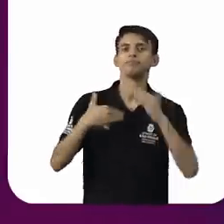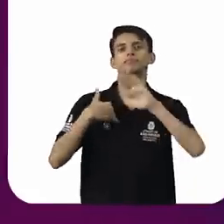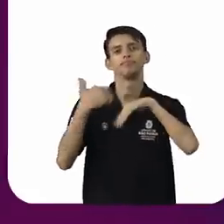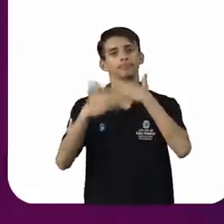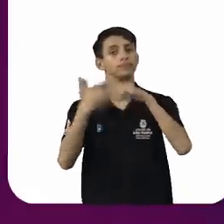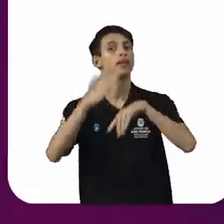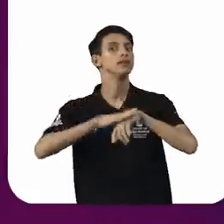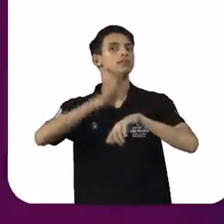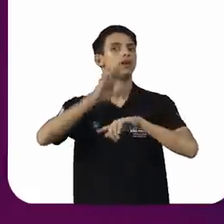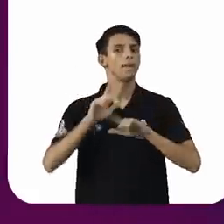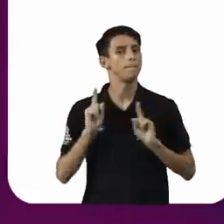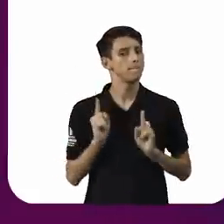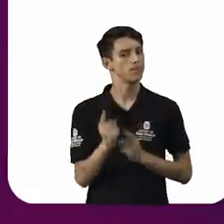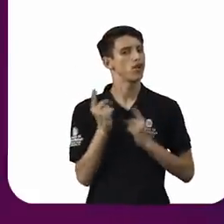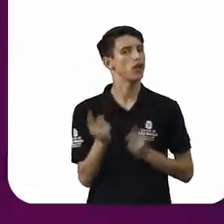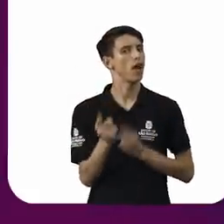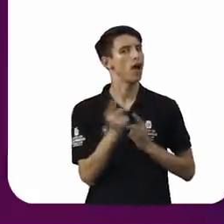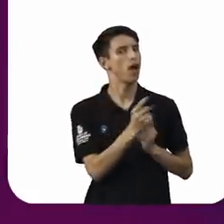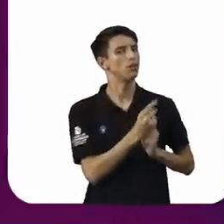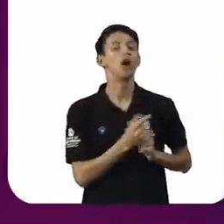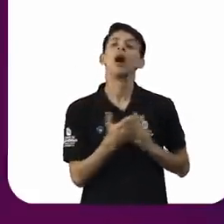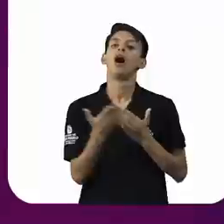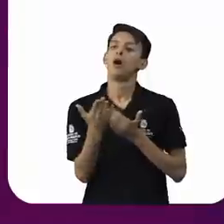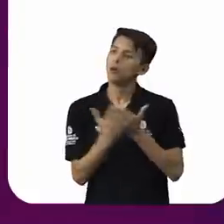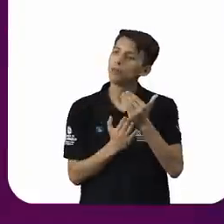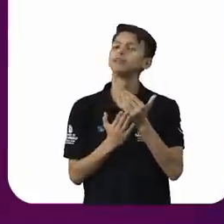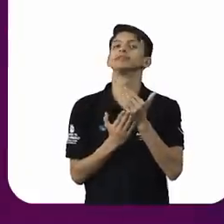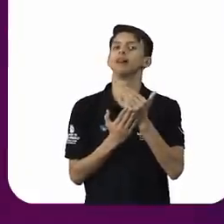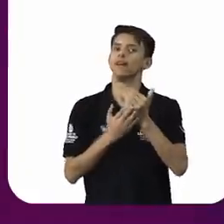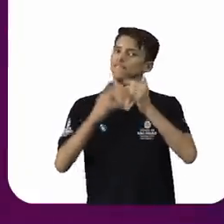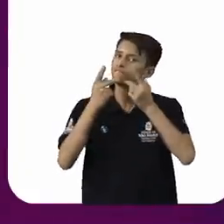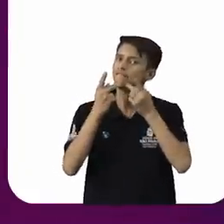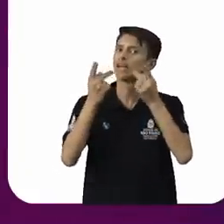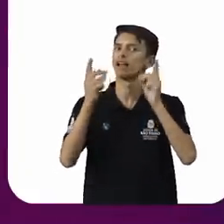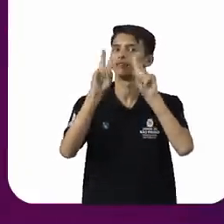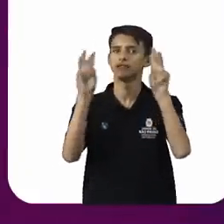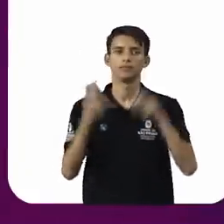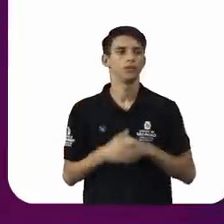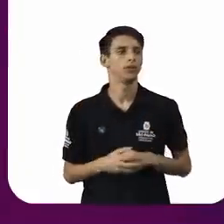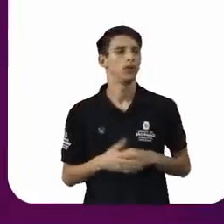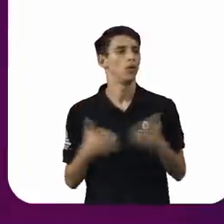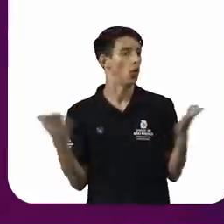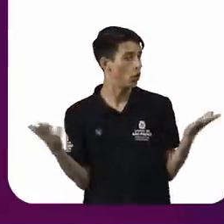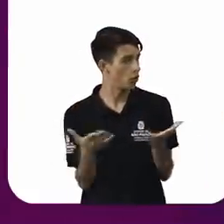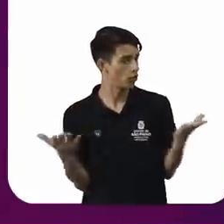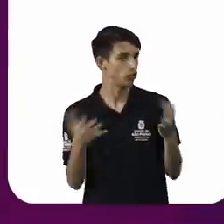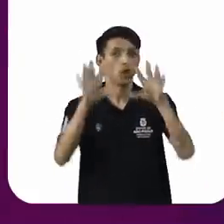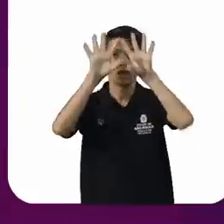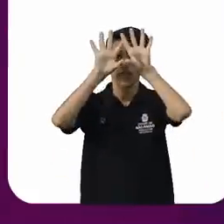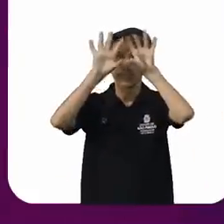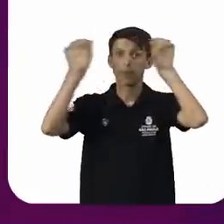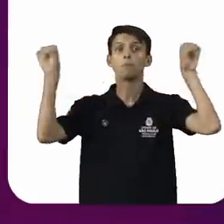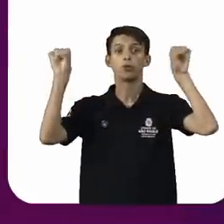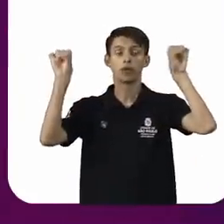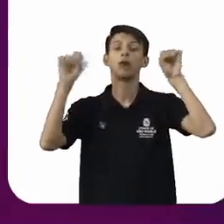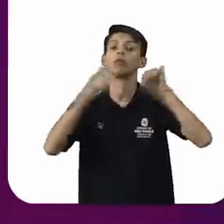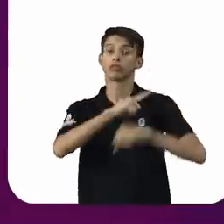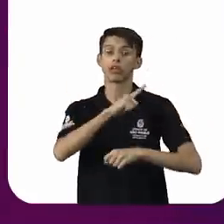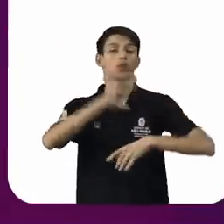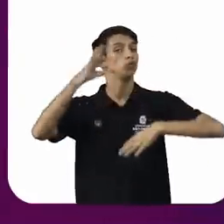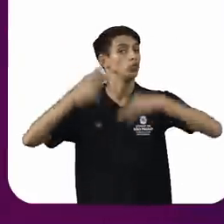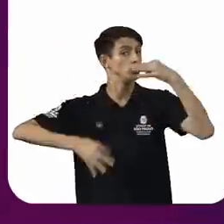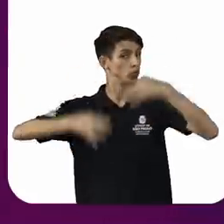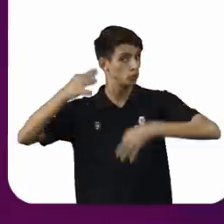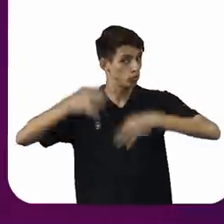judiciário é provocado a se pronunciar sobre esse tema. Hoje mesmo, Supremo está para julgar, quer dizer,